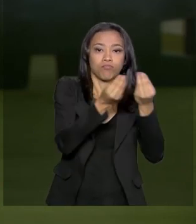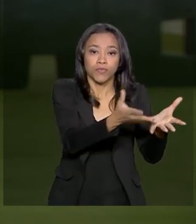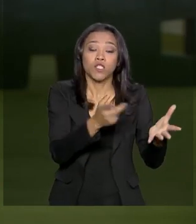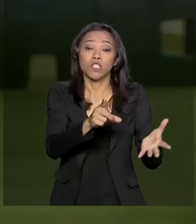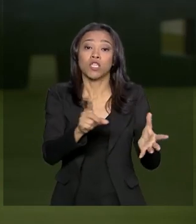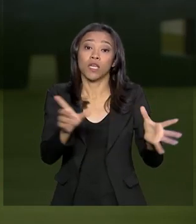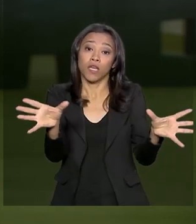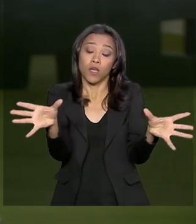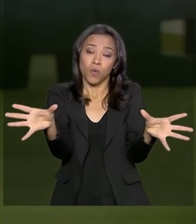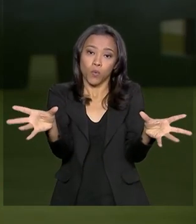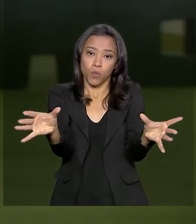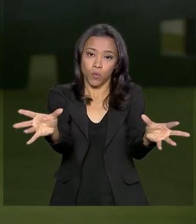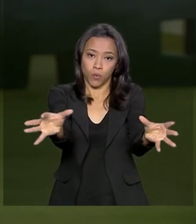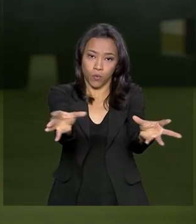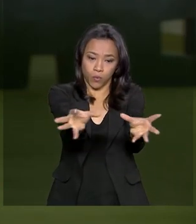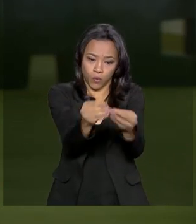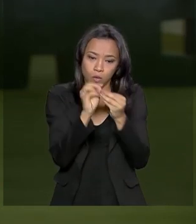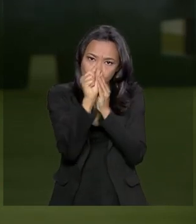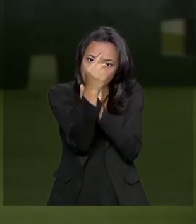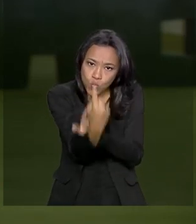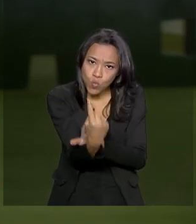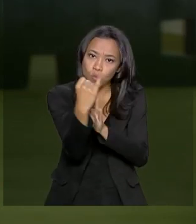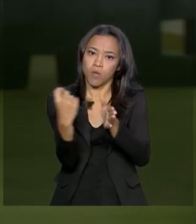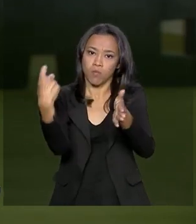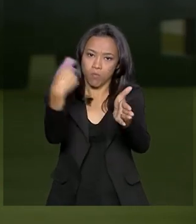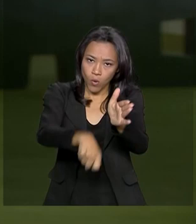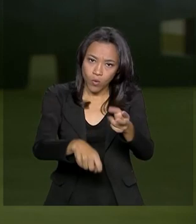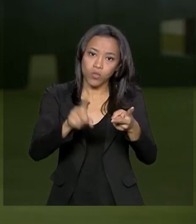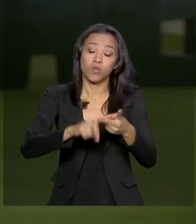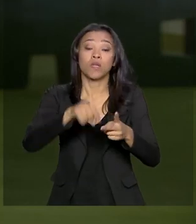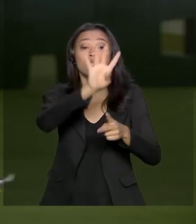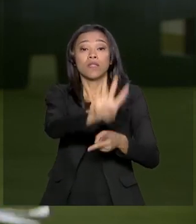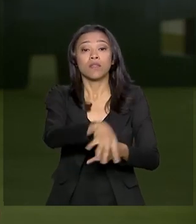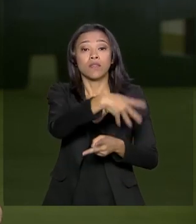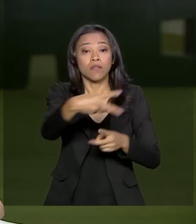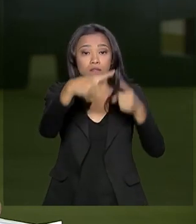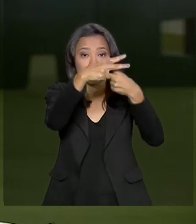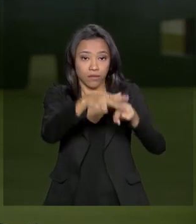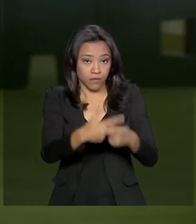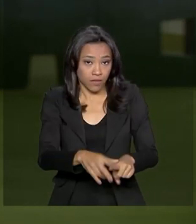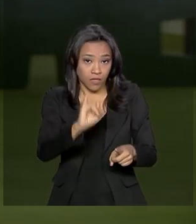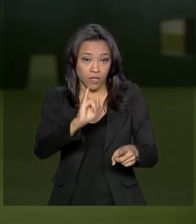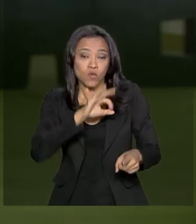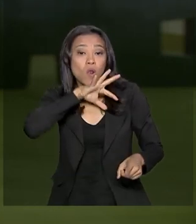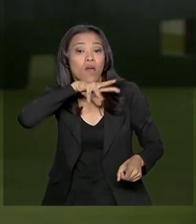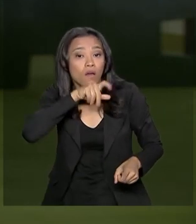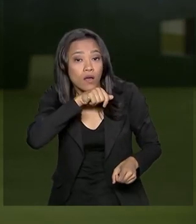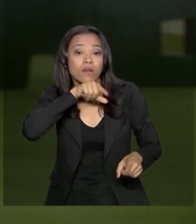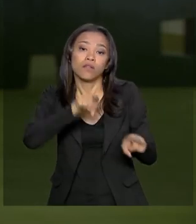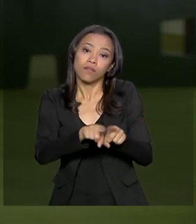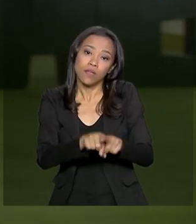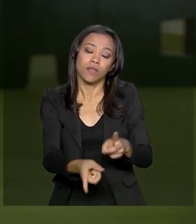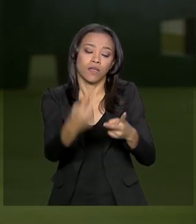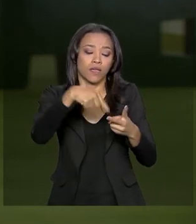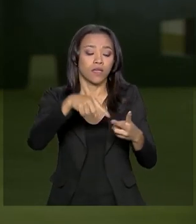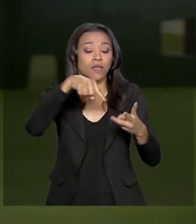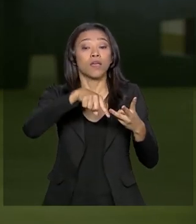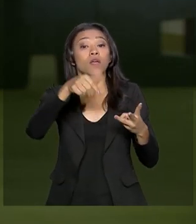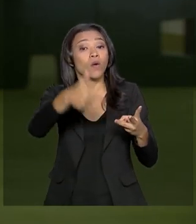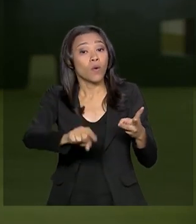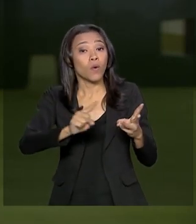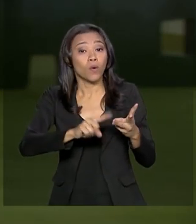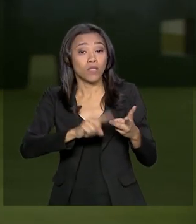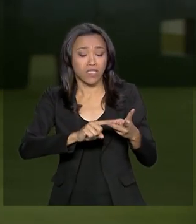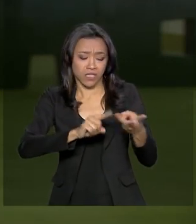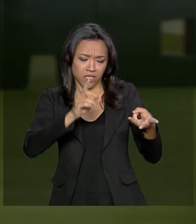de impostos federais, da redução da tabela do imposto de renda, criação de um imposto sobre operações financeiras e também desoneração sobre a